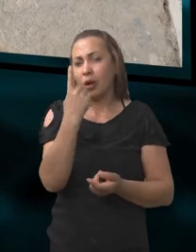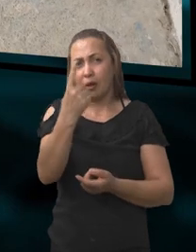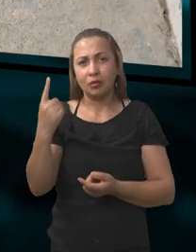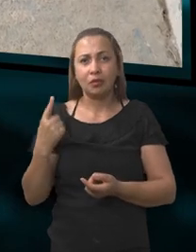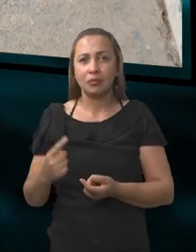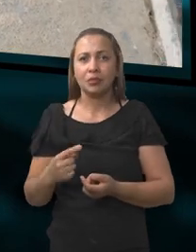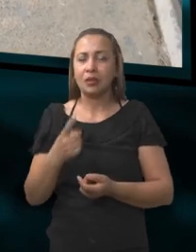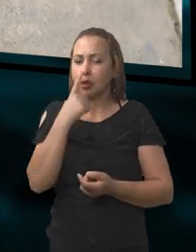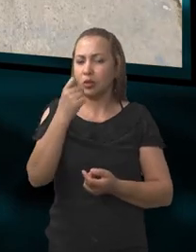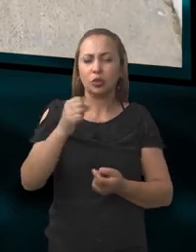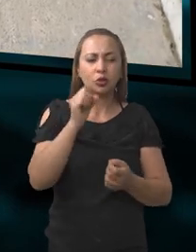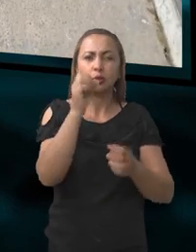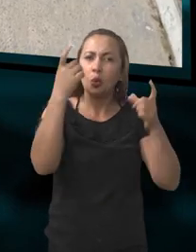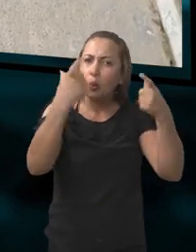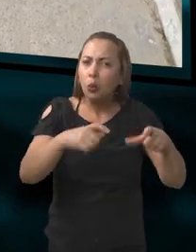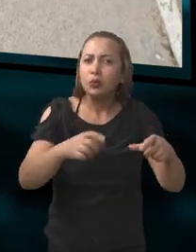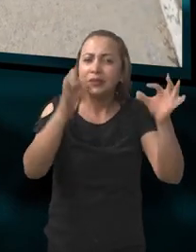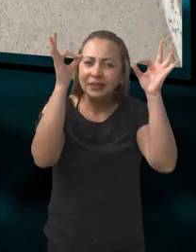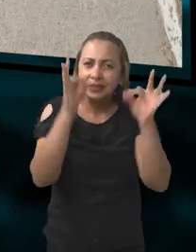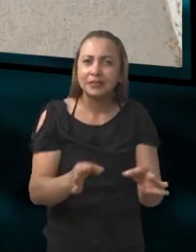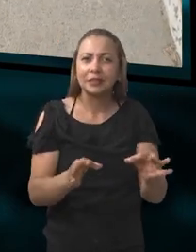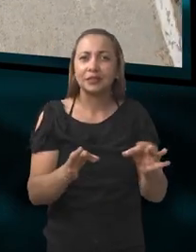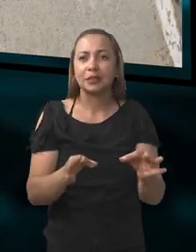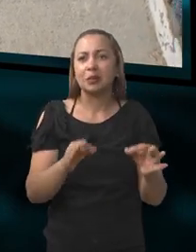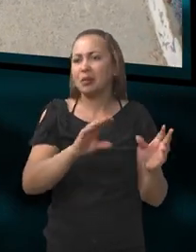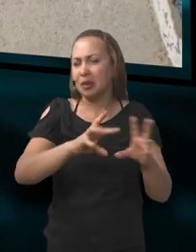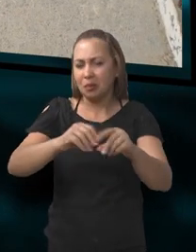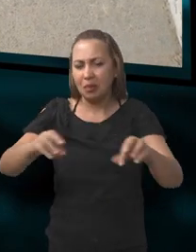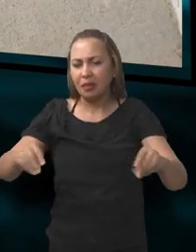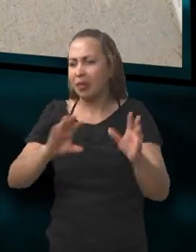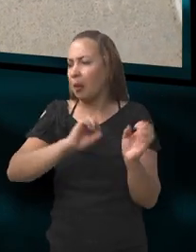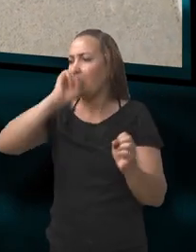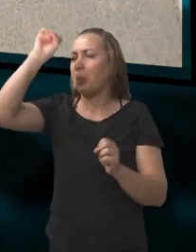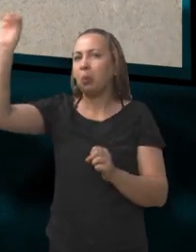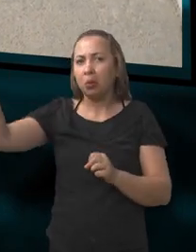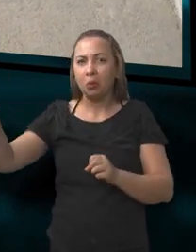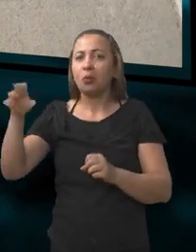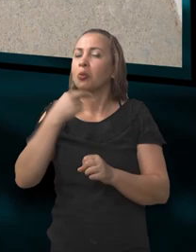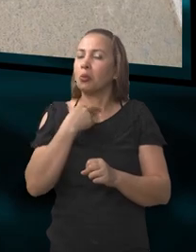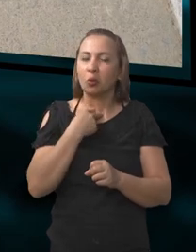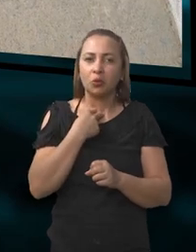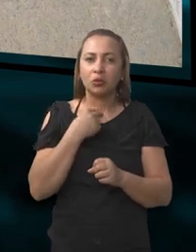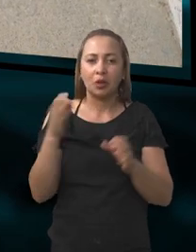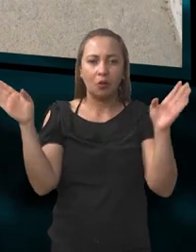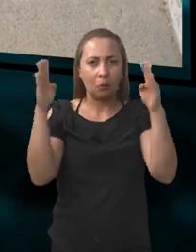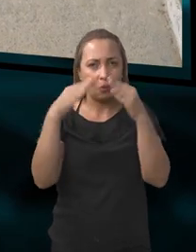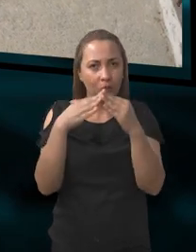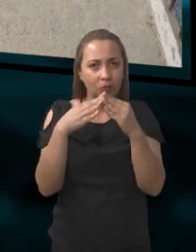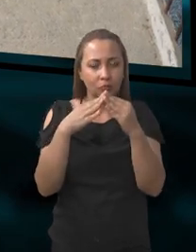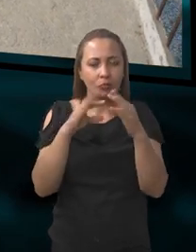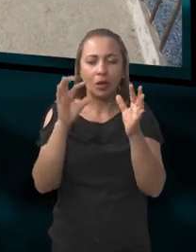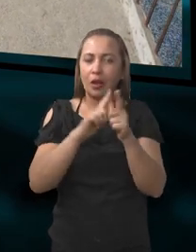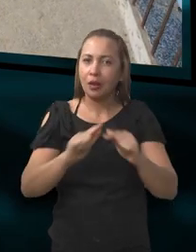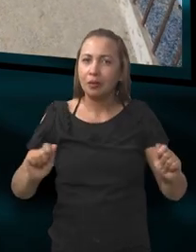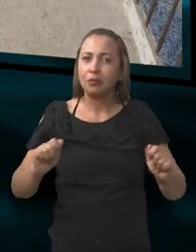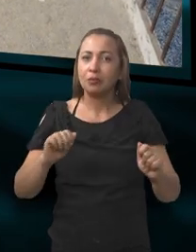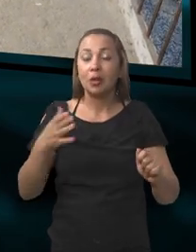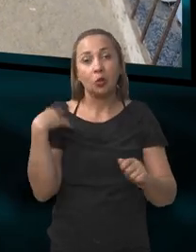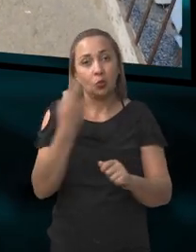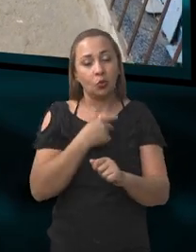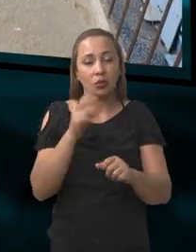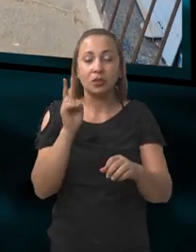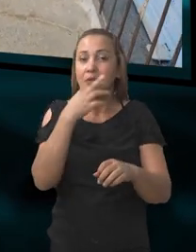lixo no local correto, não jogar no terreno baldio do nosso lado, que está lá abandonado. Proteger a nossa casa, proteger as nossas